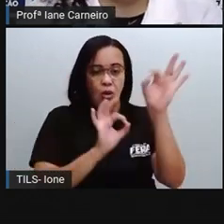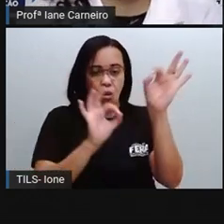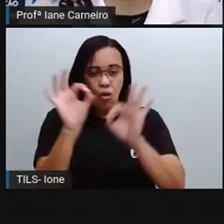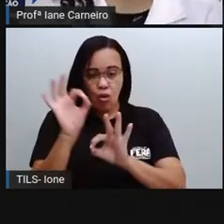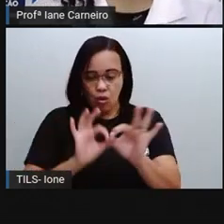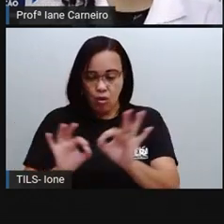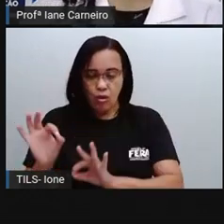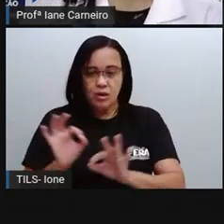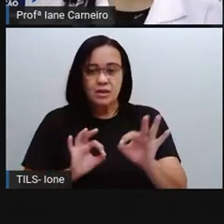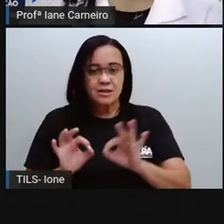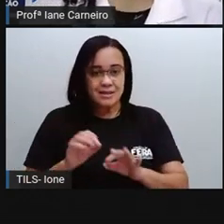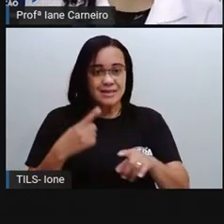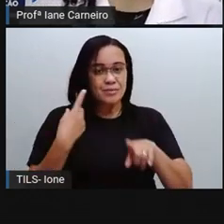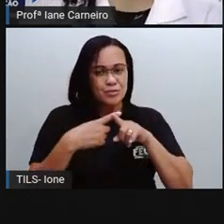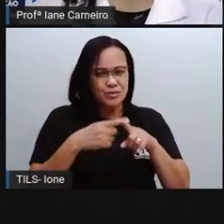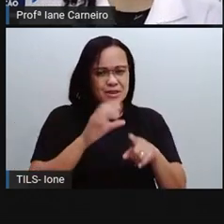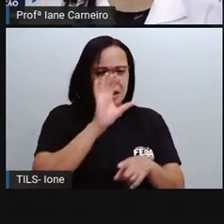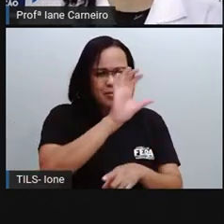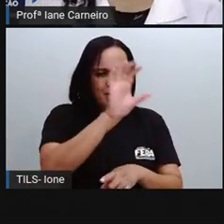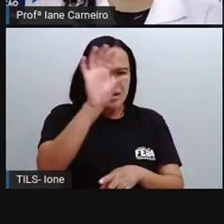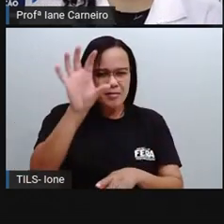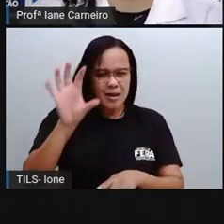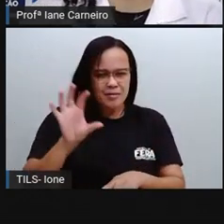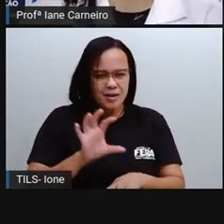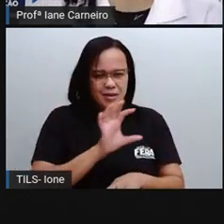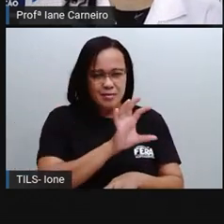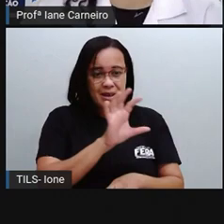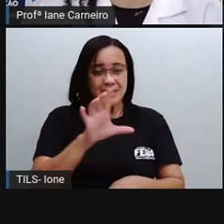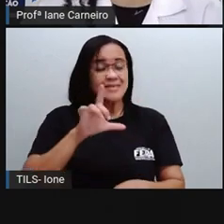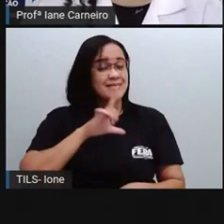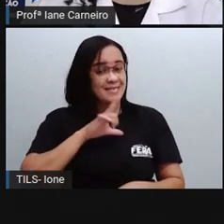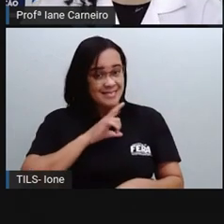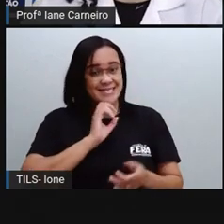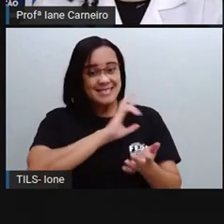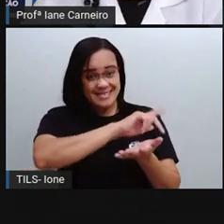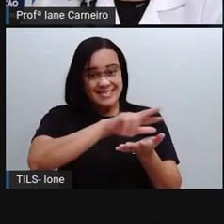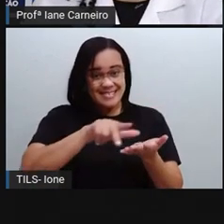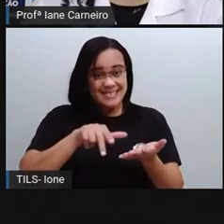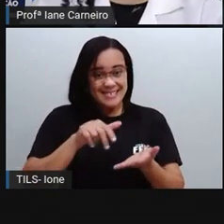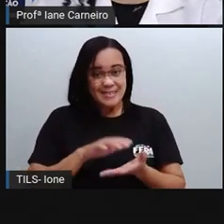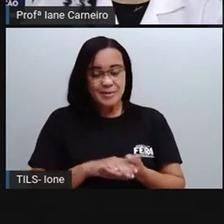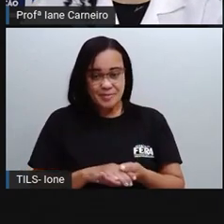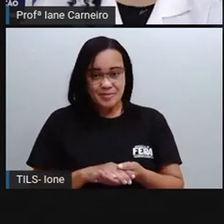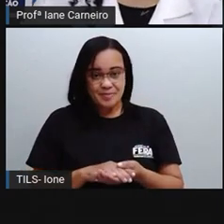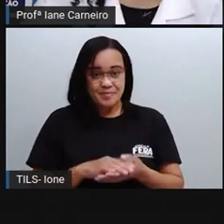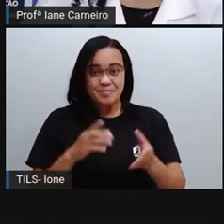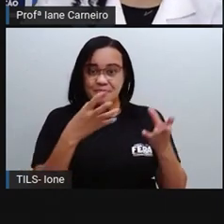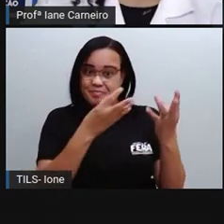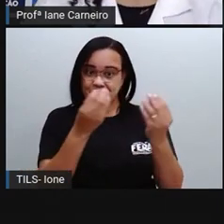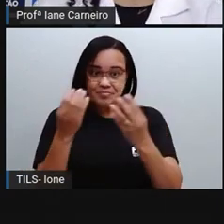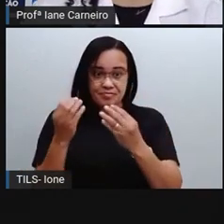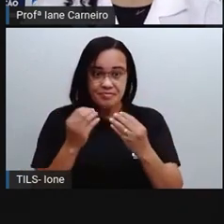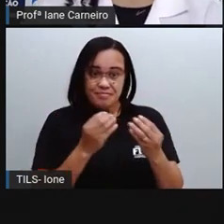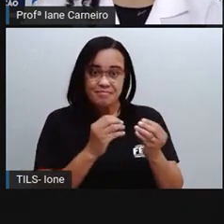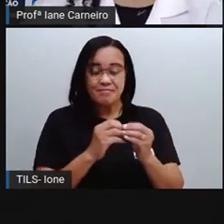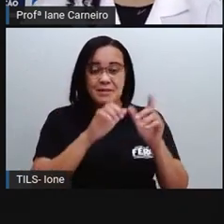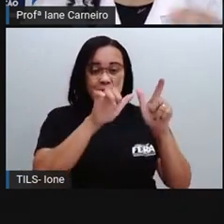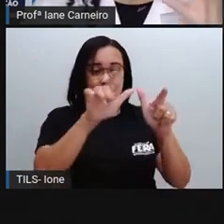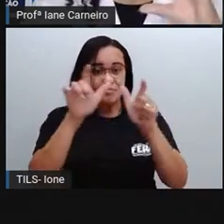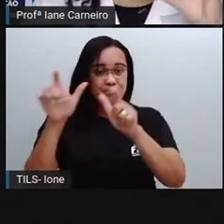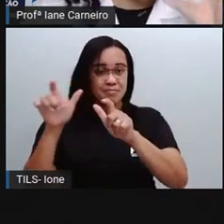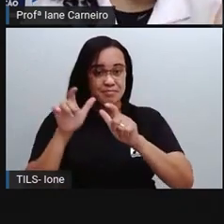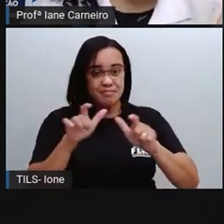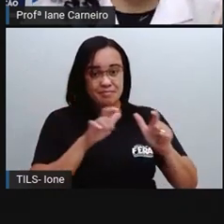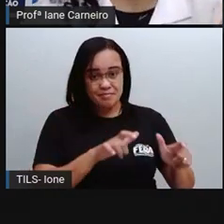pedacinhos que nosso país tem. Deixa eu ligar aqui meu mouse, pronto. Imagina o tanto de pedacinhos que nosso país tem, né? Então,